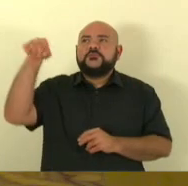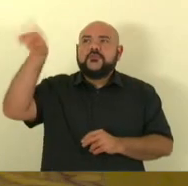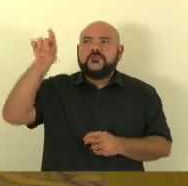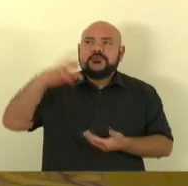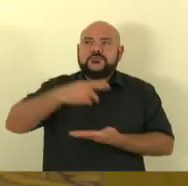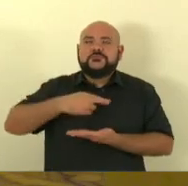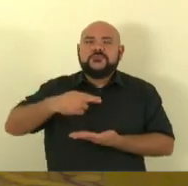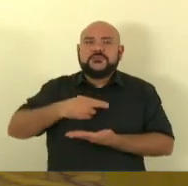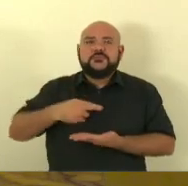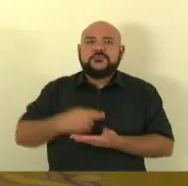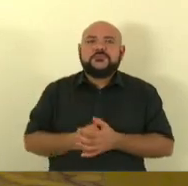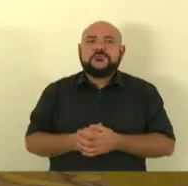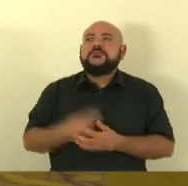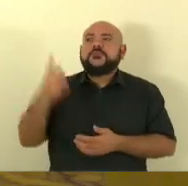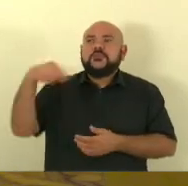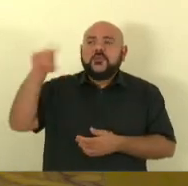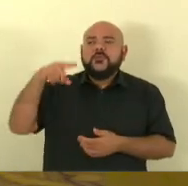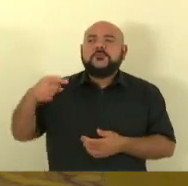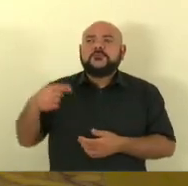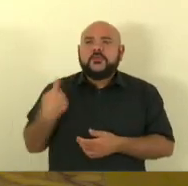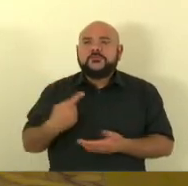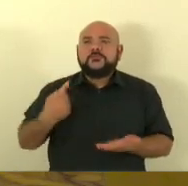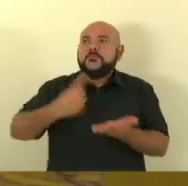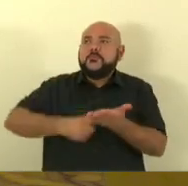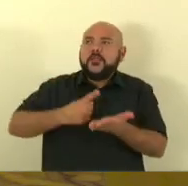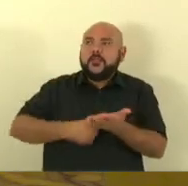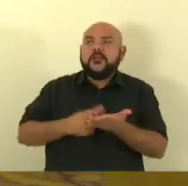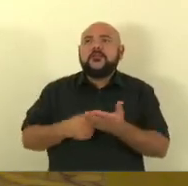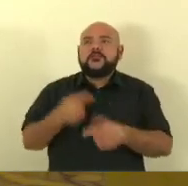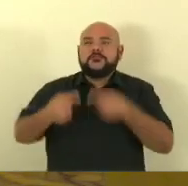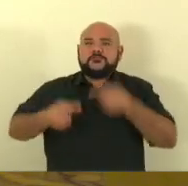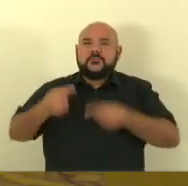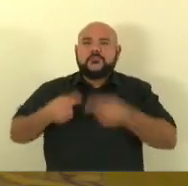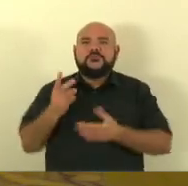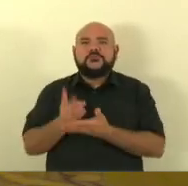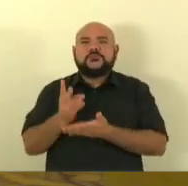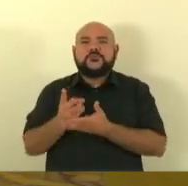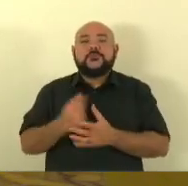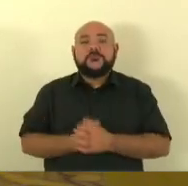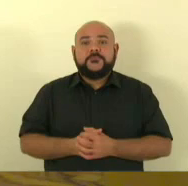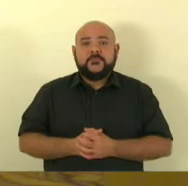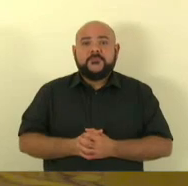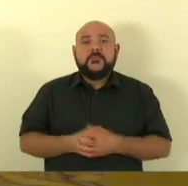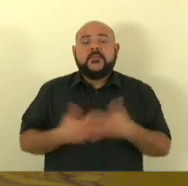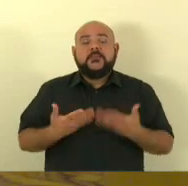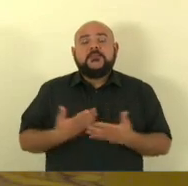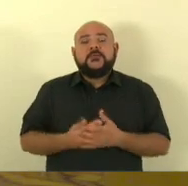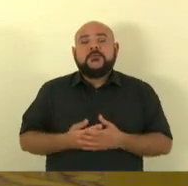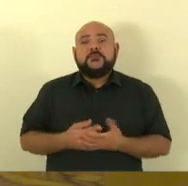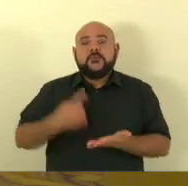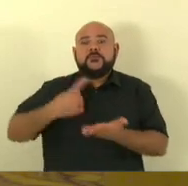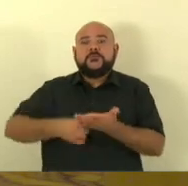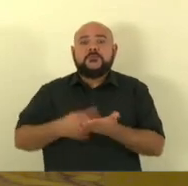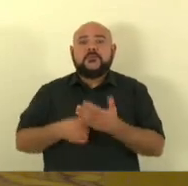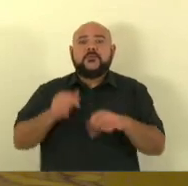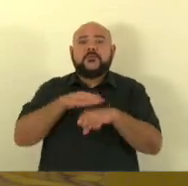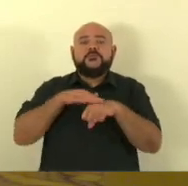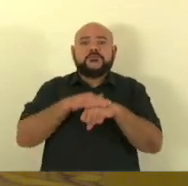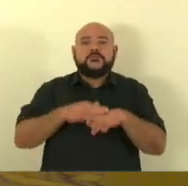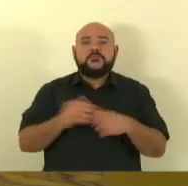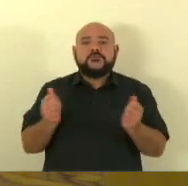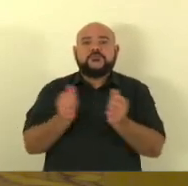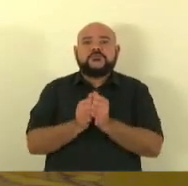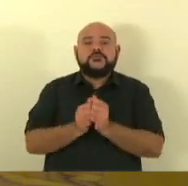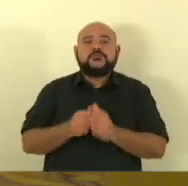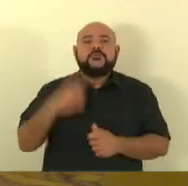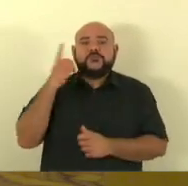vamos ver se nós nos reunimos para a gente dar continuidade à nossa conversa tivemos também com o deputado Alan que esteve